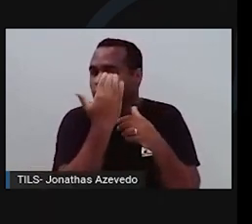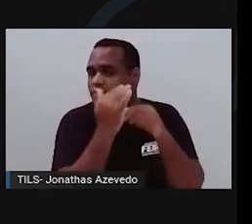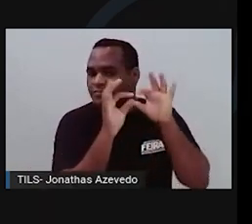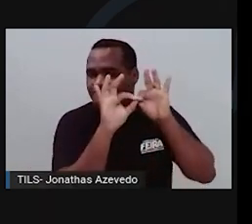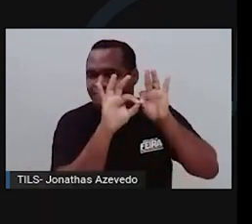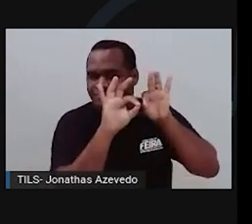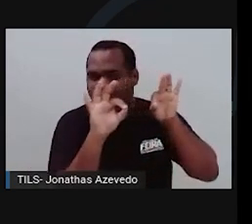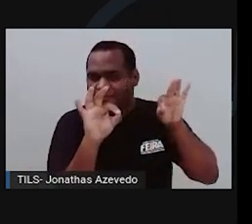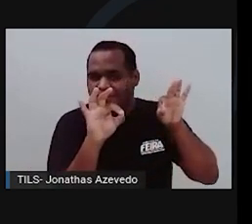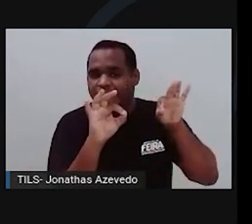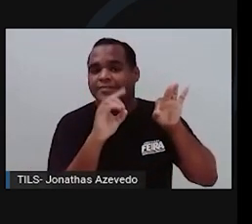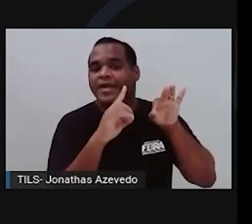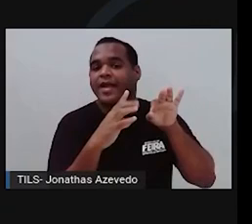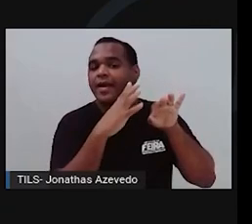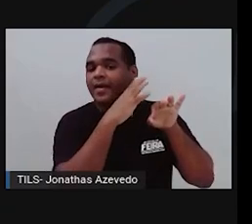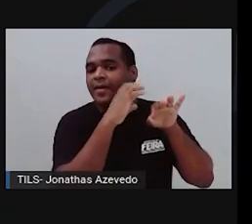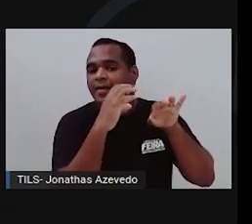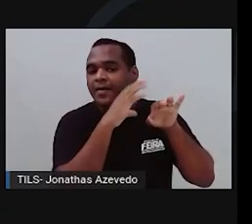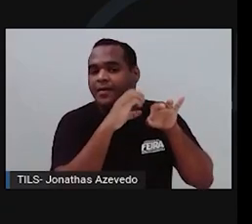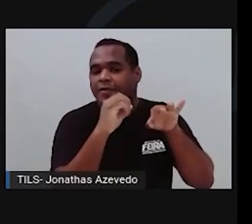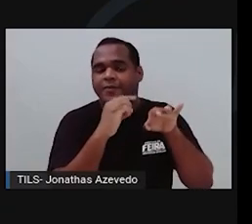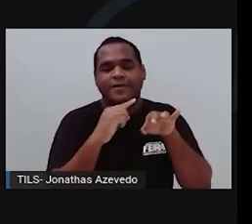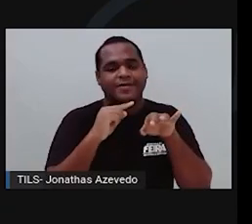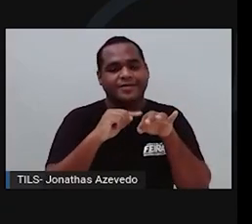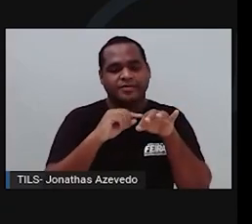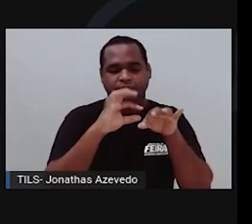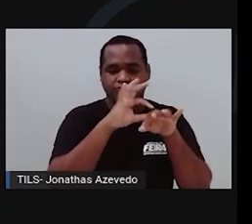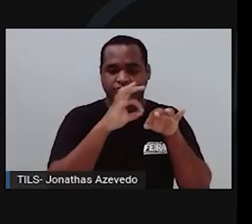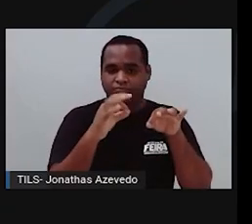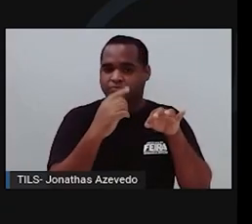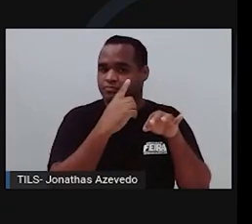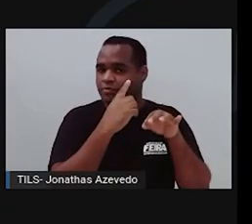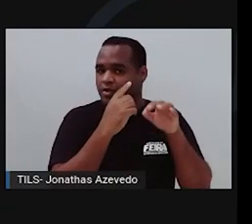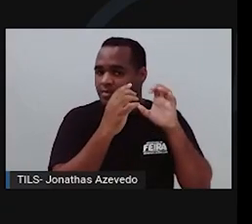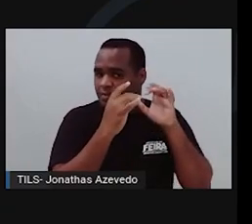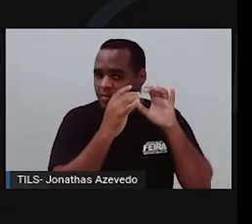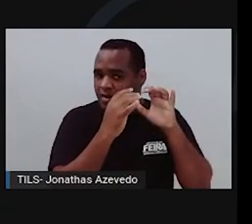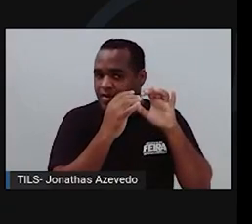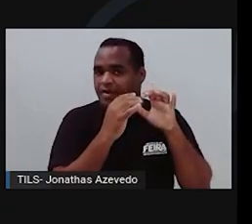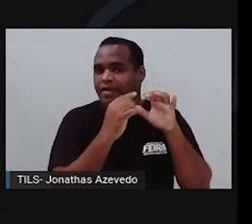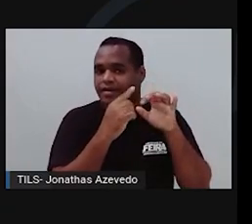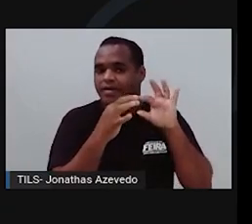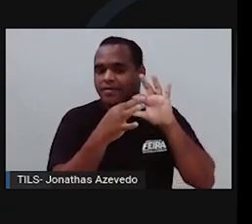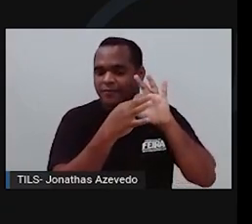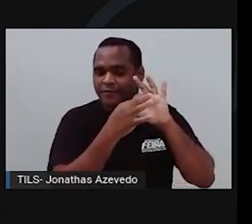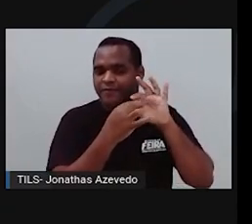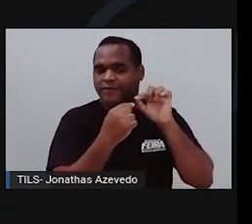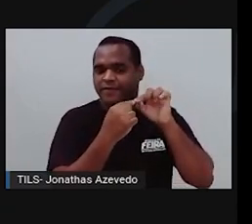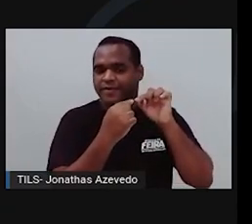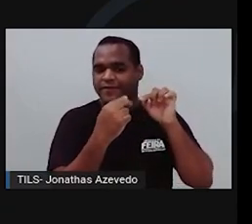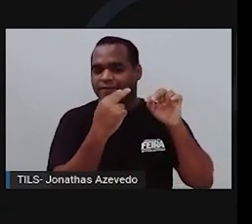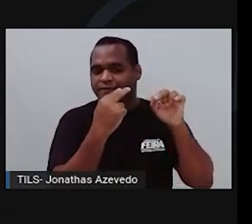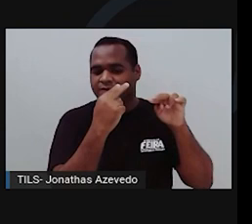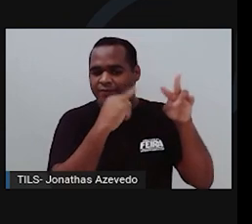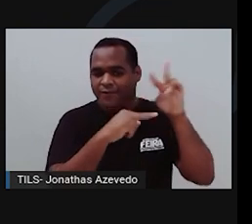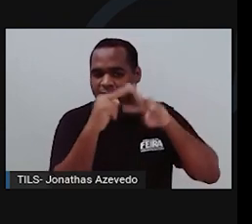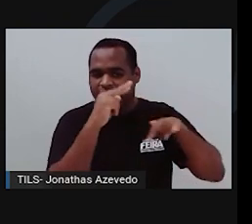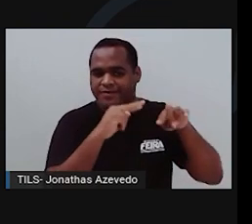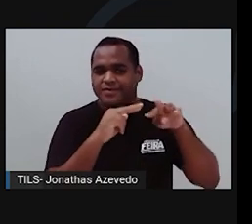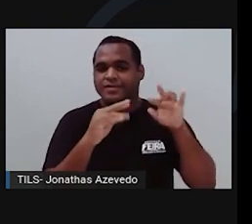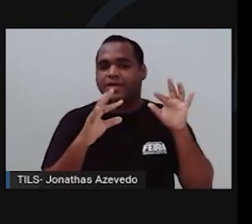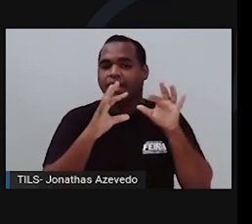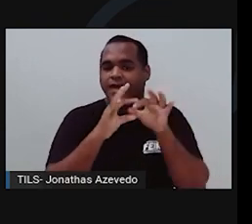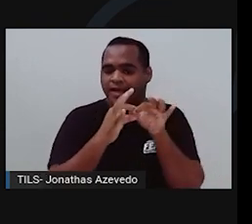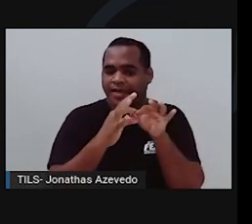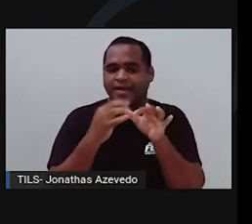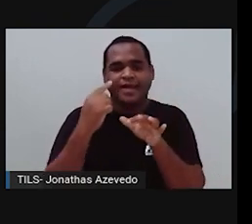O impulso é transportado pelo nervo ótico aos centros de processamento visual do cérebro. No córtex visual, as